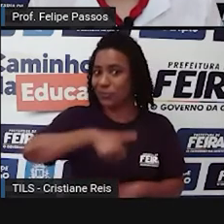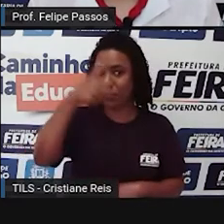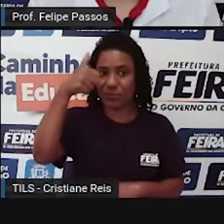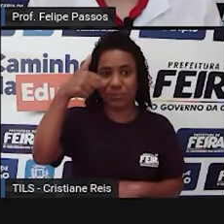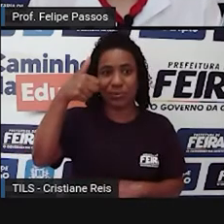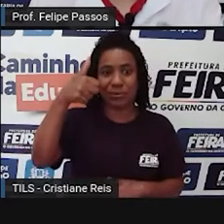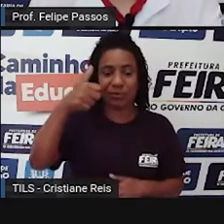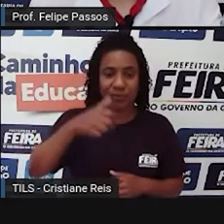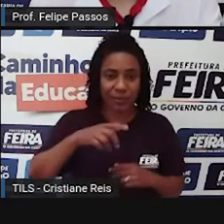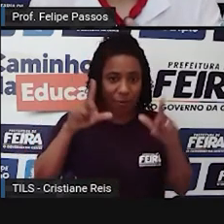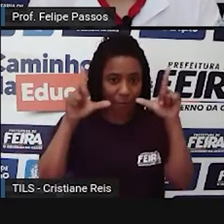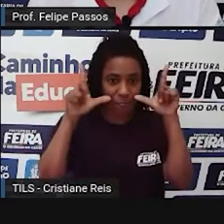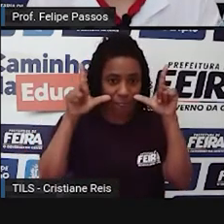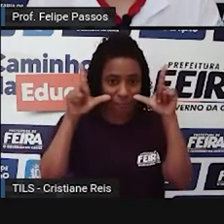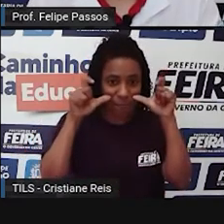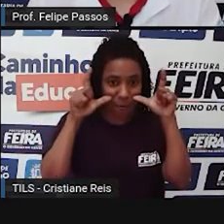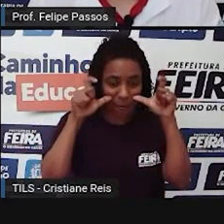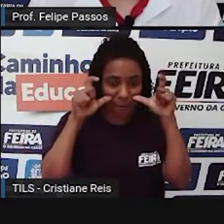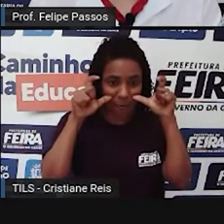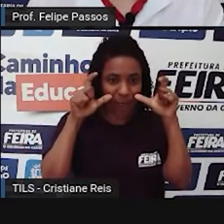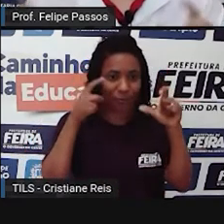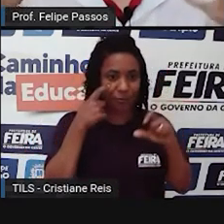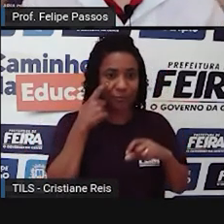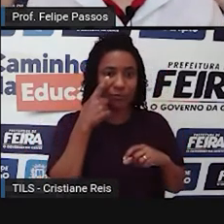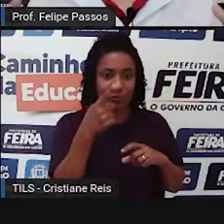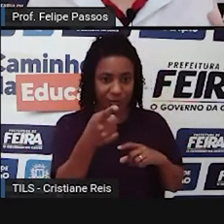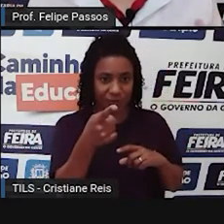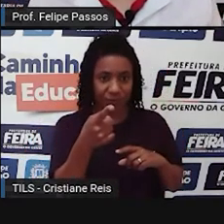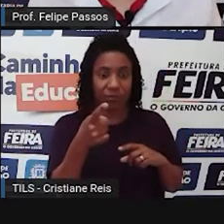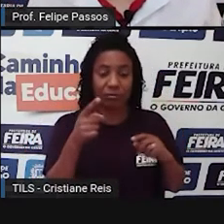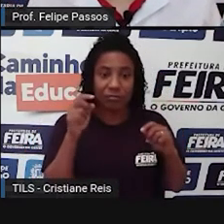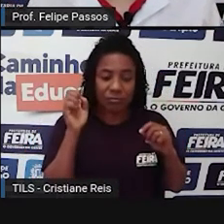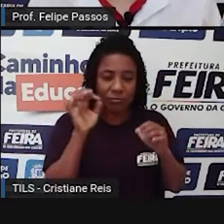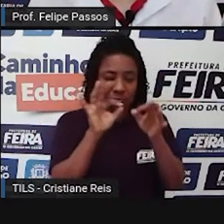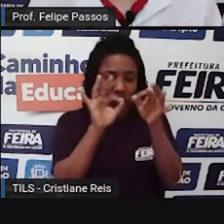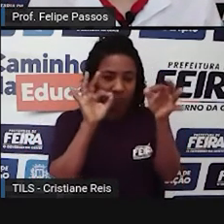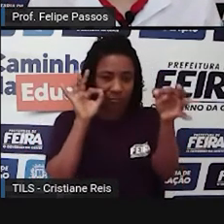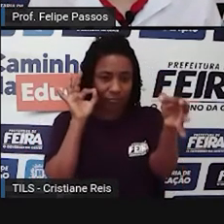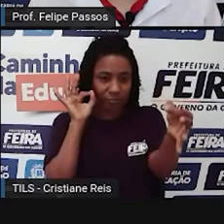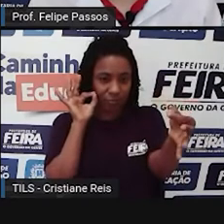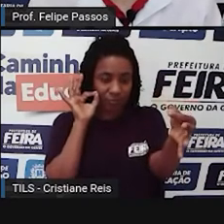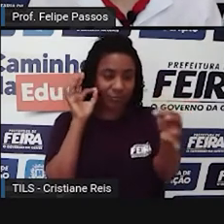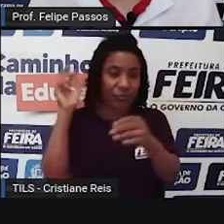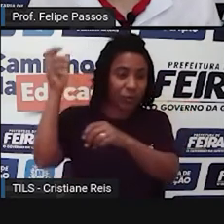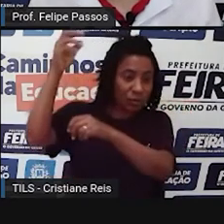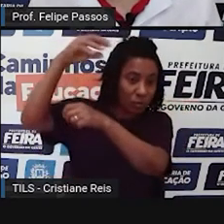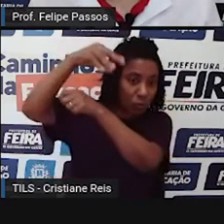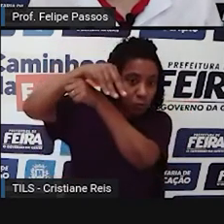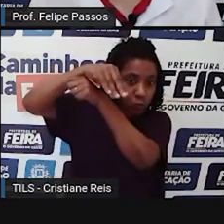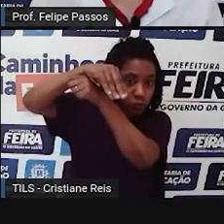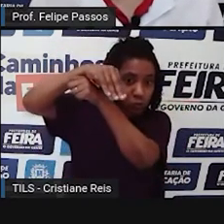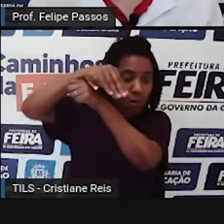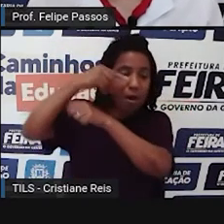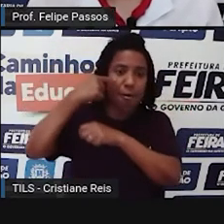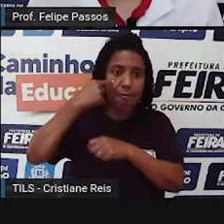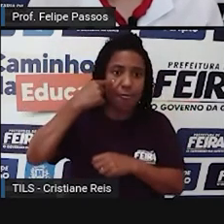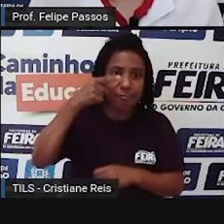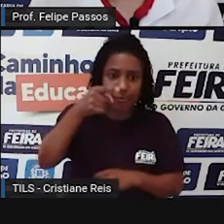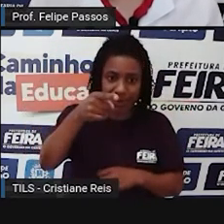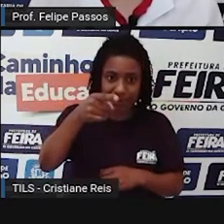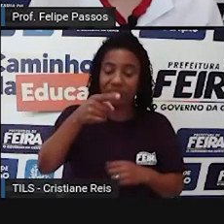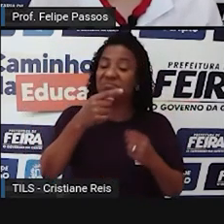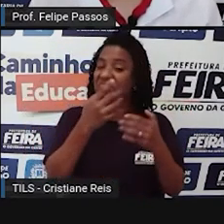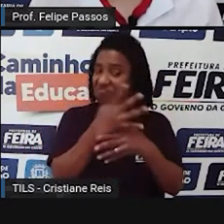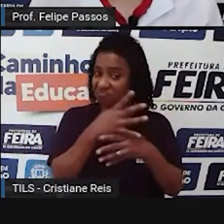foto relativamente próxima ali da cidade. Imagina você ver isso de longe, né, de satélite, é uma cidade gigantesca. E aqui no